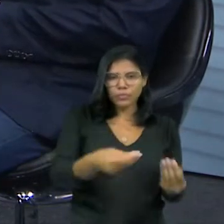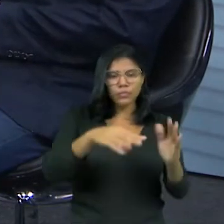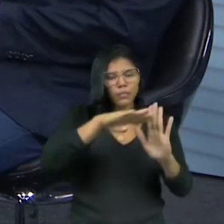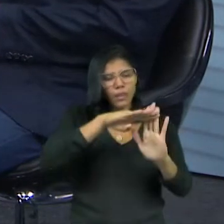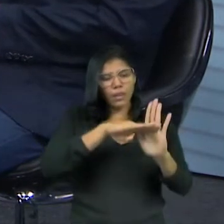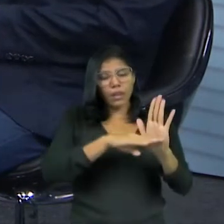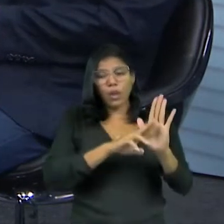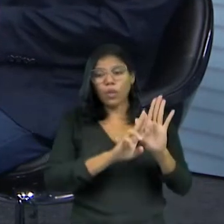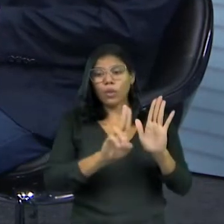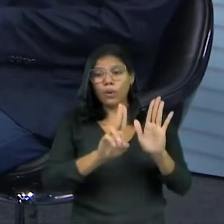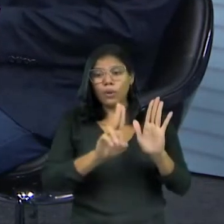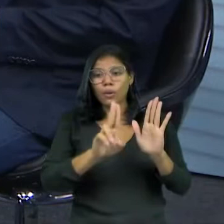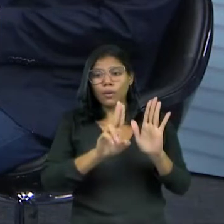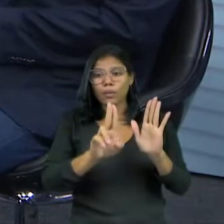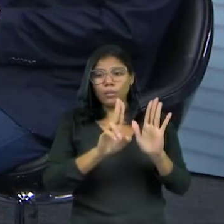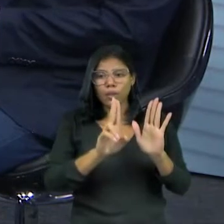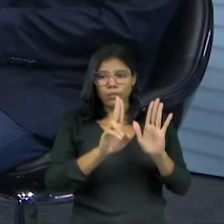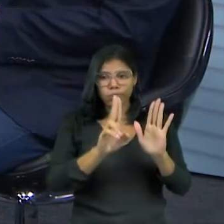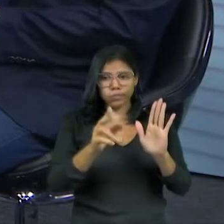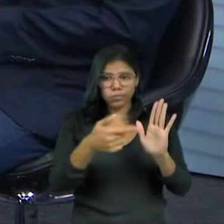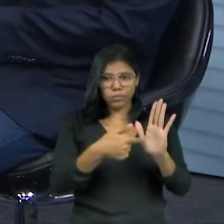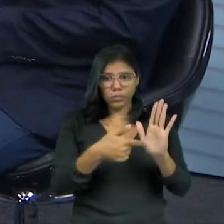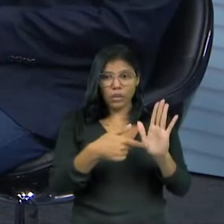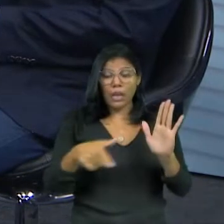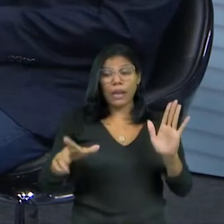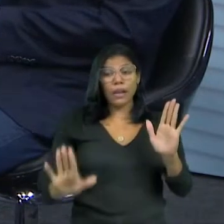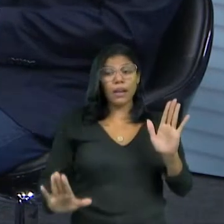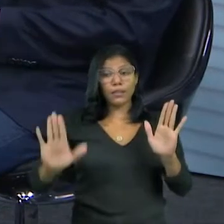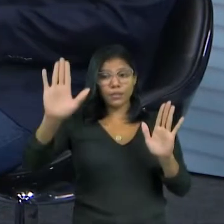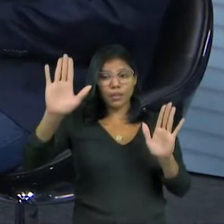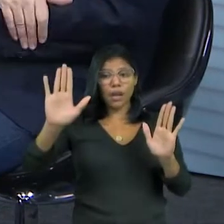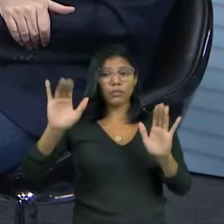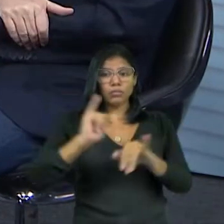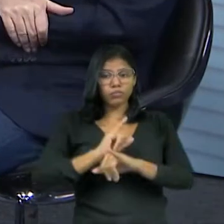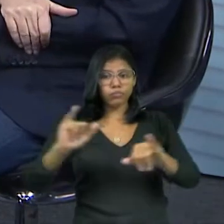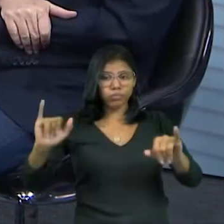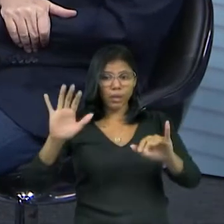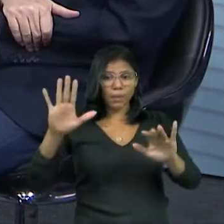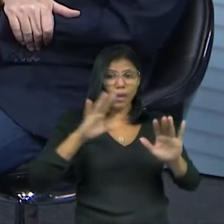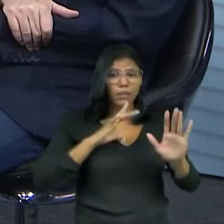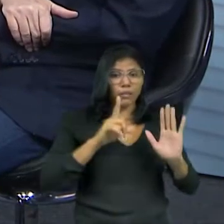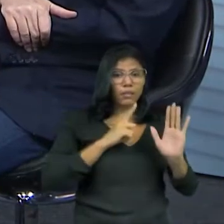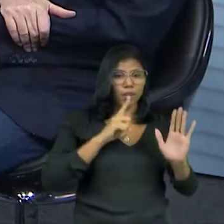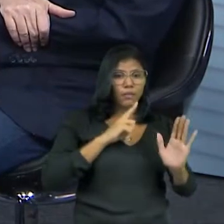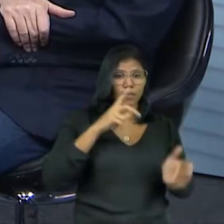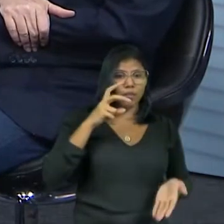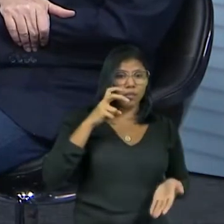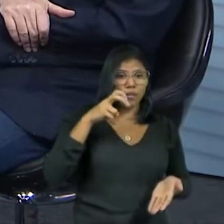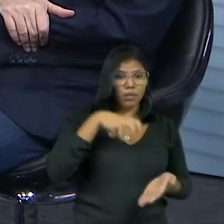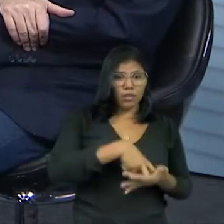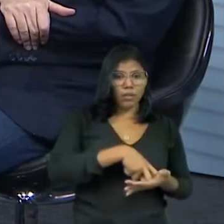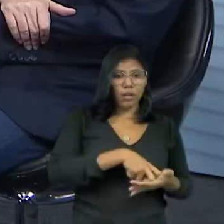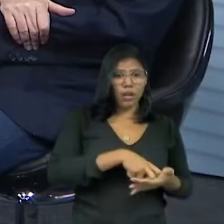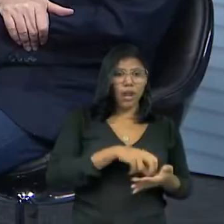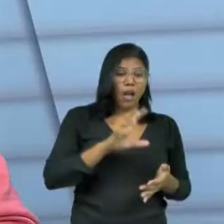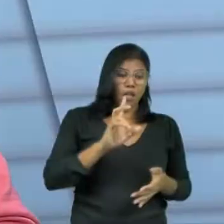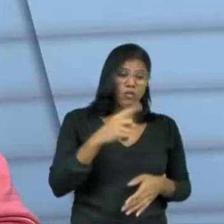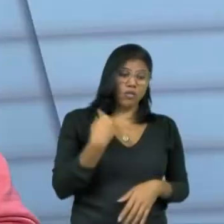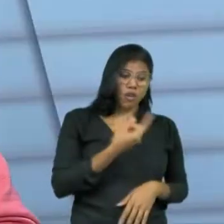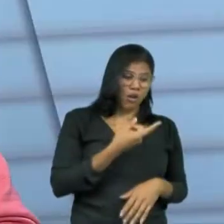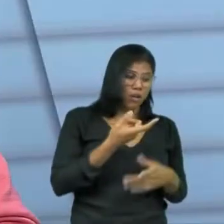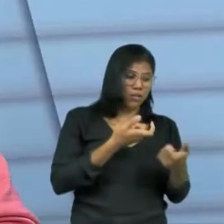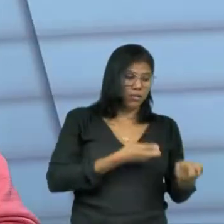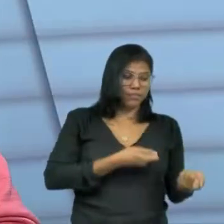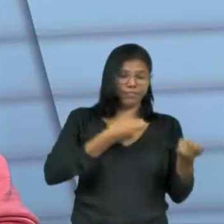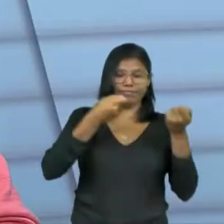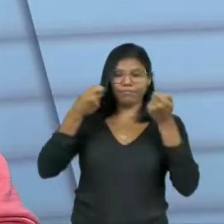alguns que saíram como candidatos pelos partidos. O é que acontece aí? Na verdade, a gente comunica ao Ministério Público, porque a ação